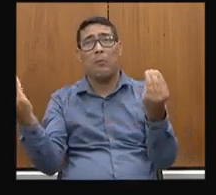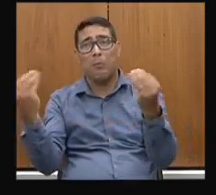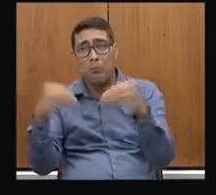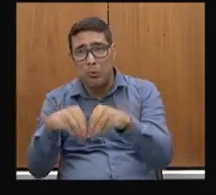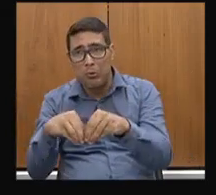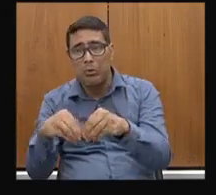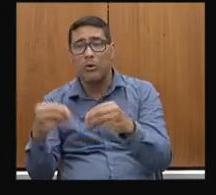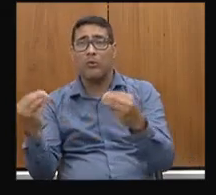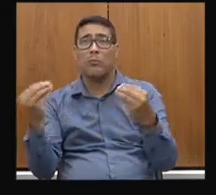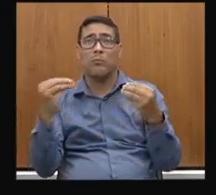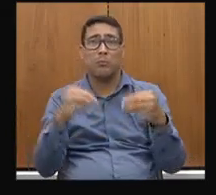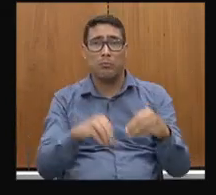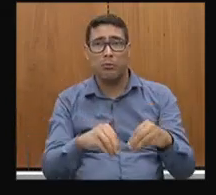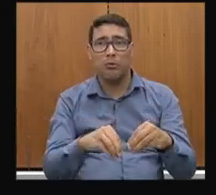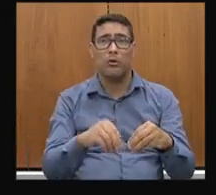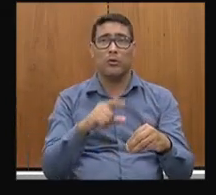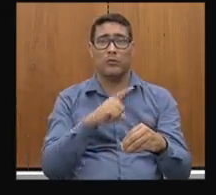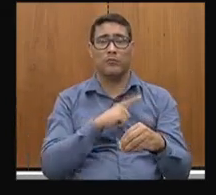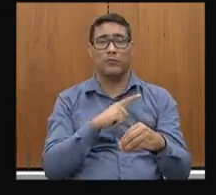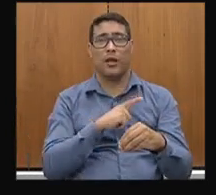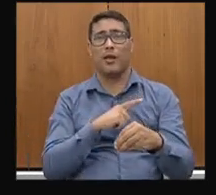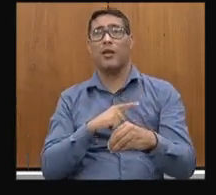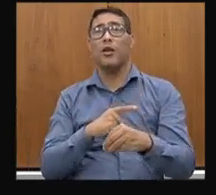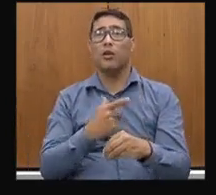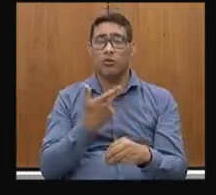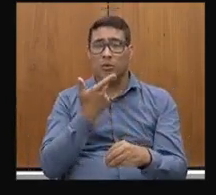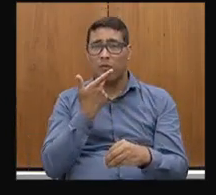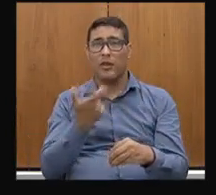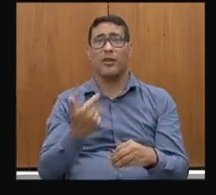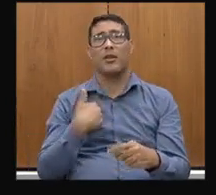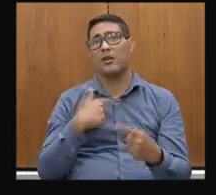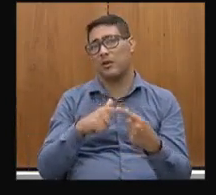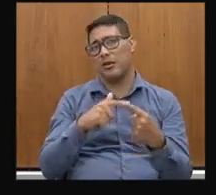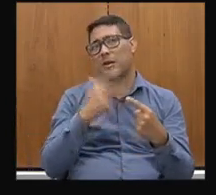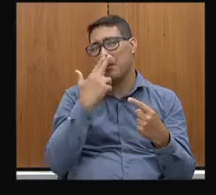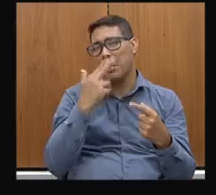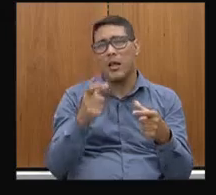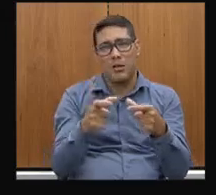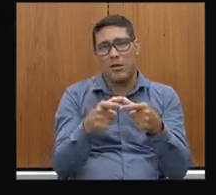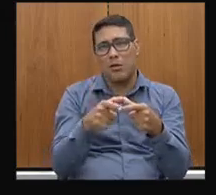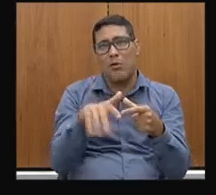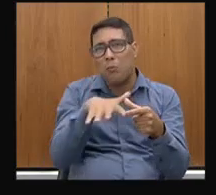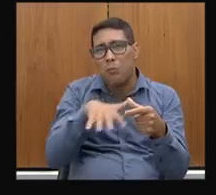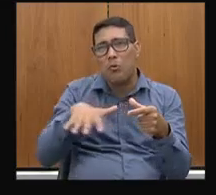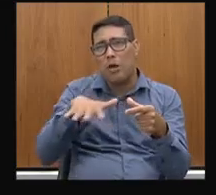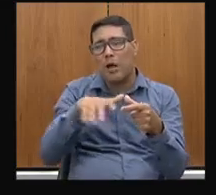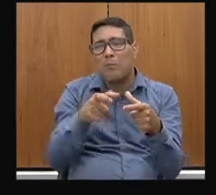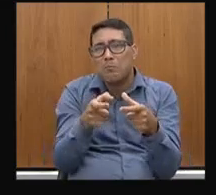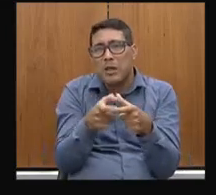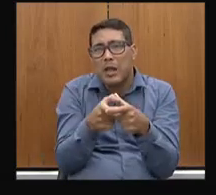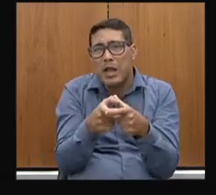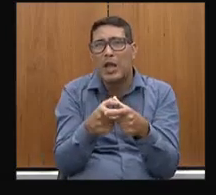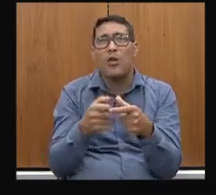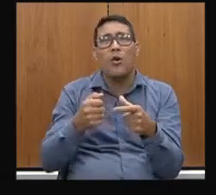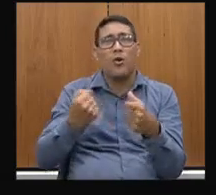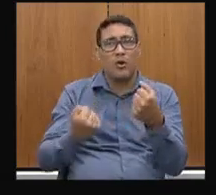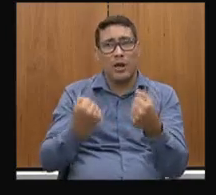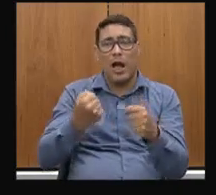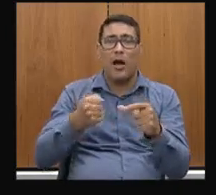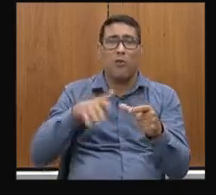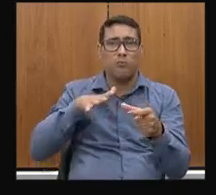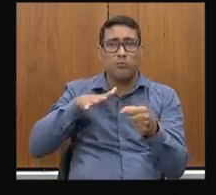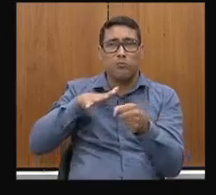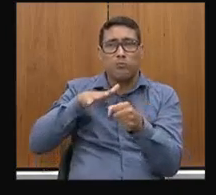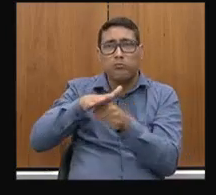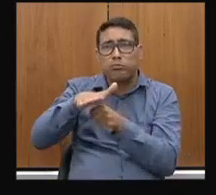fazendo algo artístico, dizendo, olha, deve ser um buraco pequeno que passa uma roda. Não. Eu queria saber se vocês têm